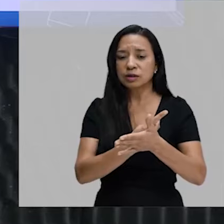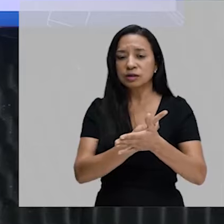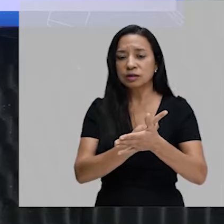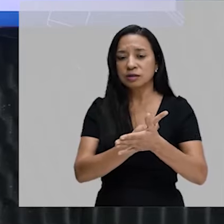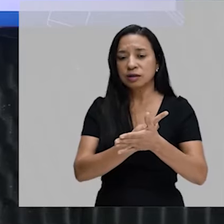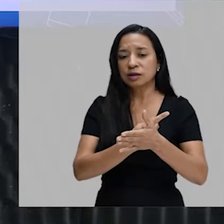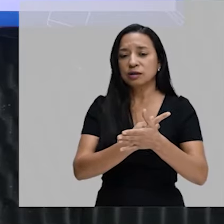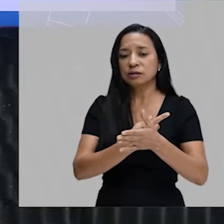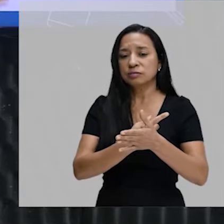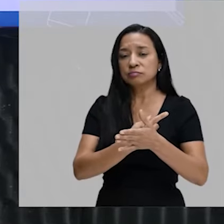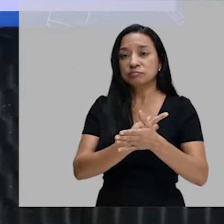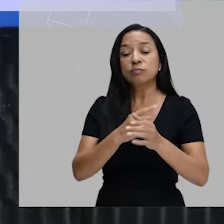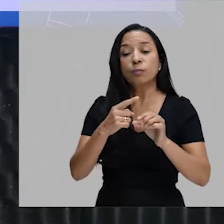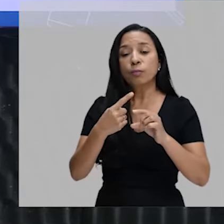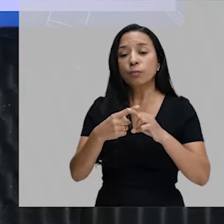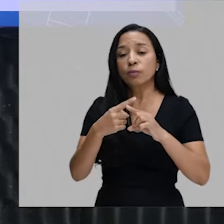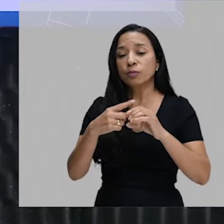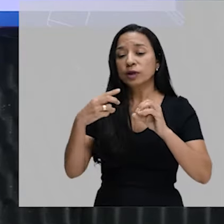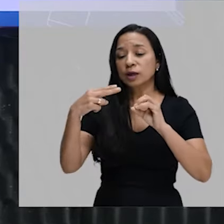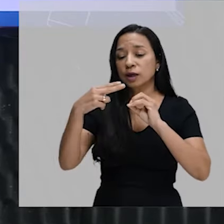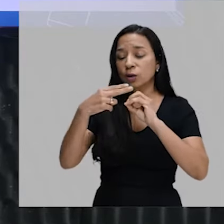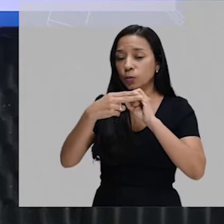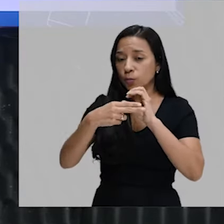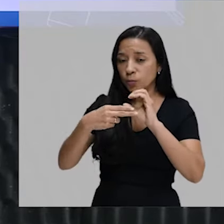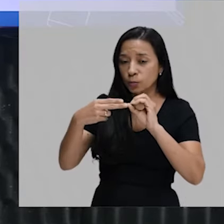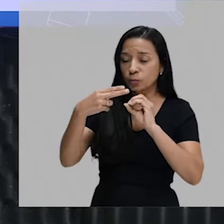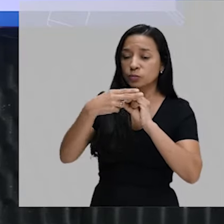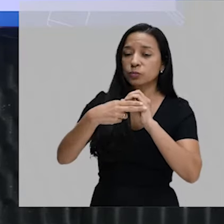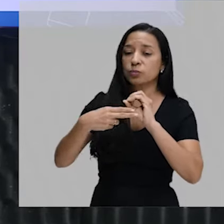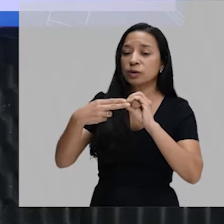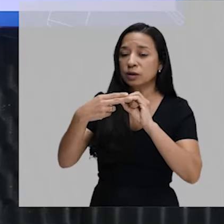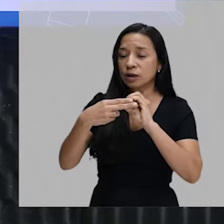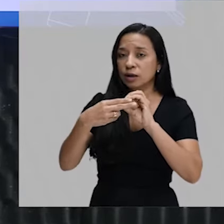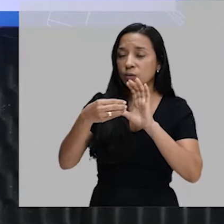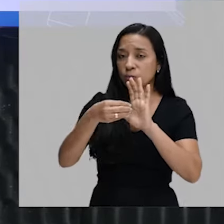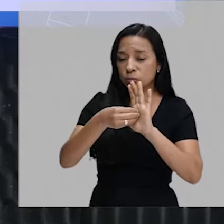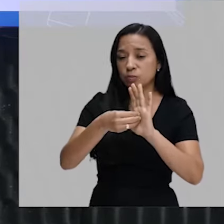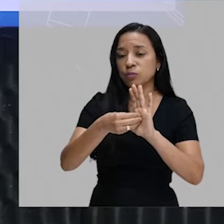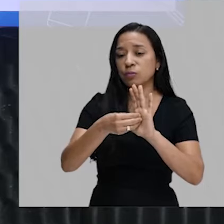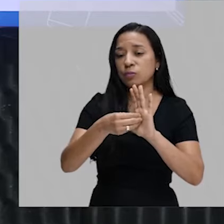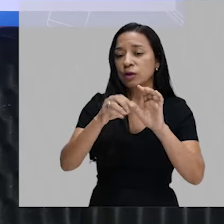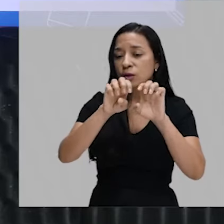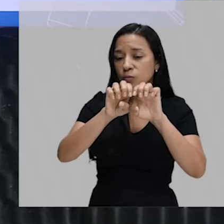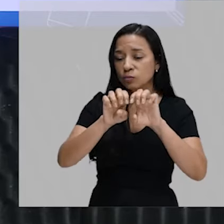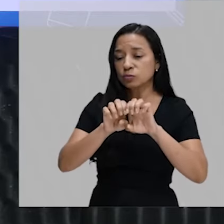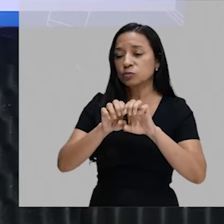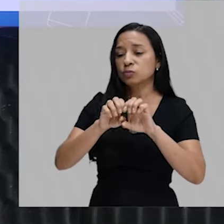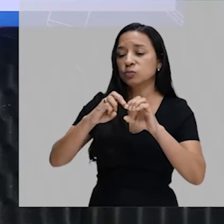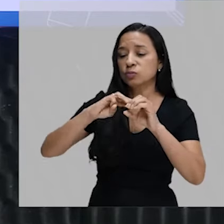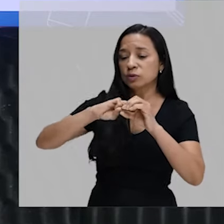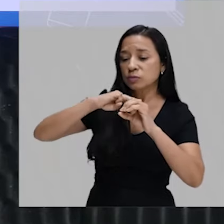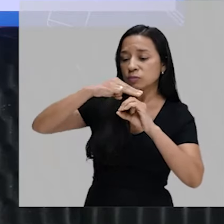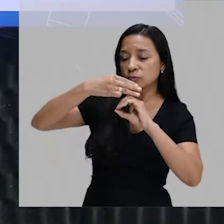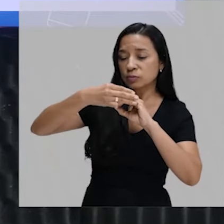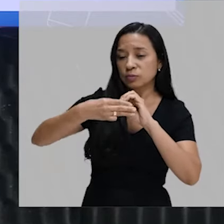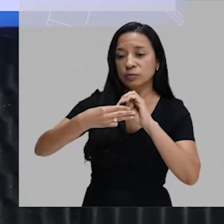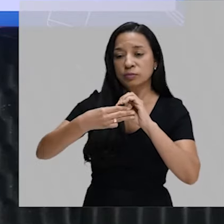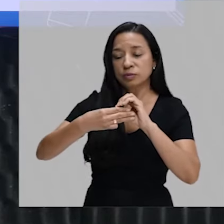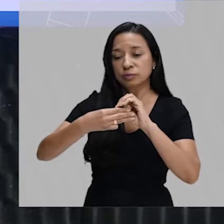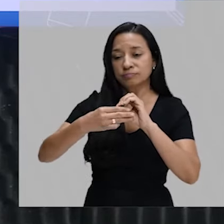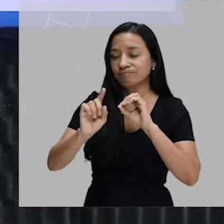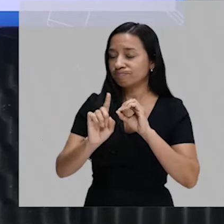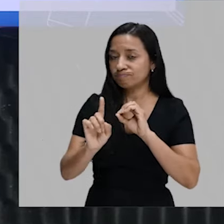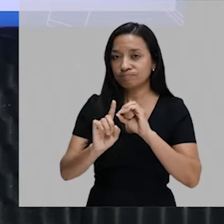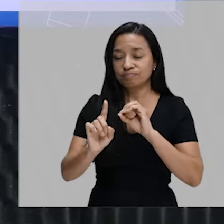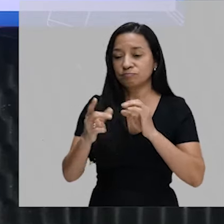o nucleolo é uma estrutura envolvida por membrana. Não é. Você tem o núcleo da célula e no interior do núcleo nós vamos